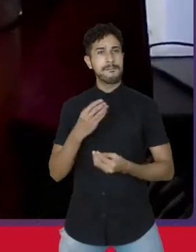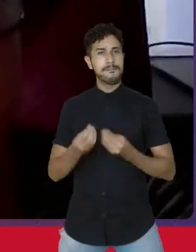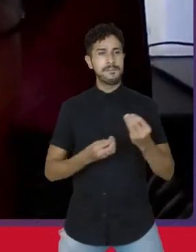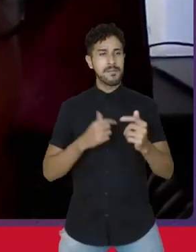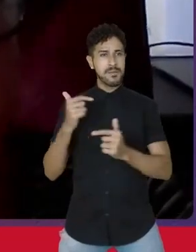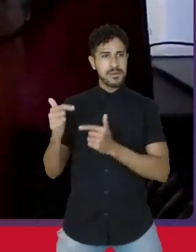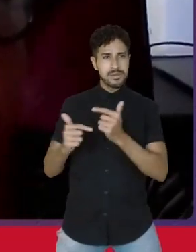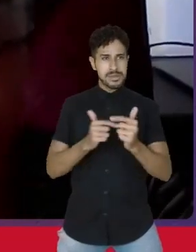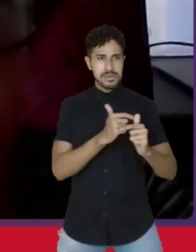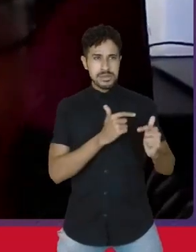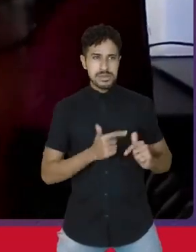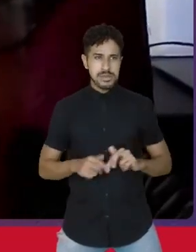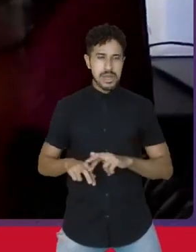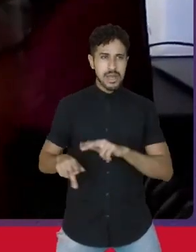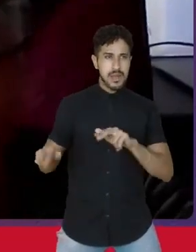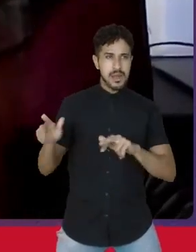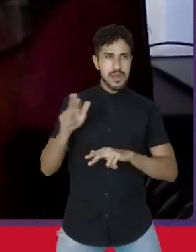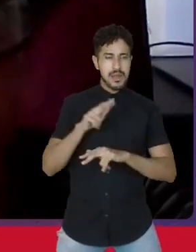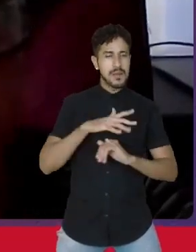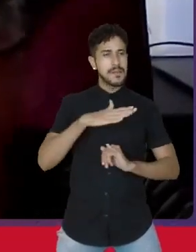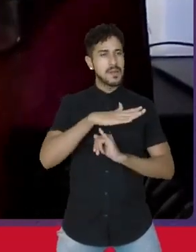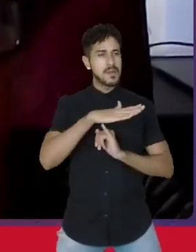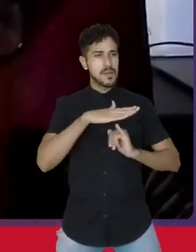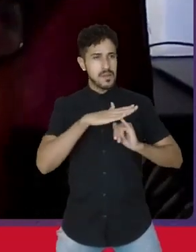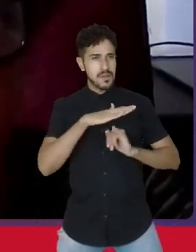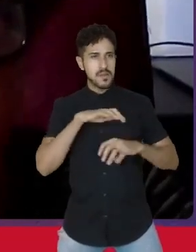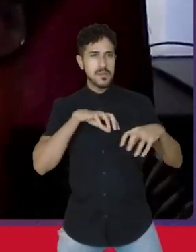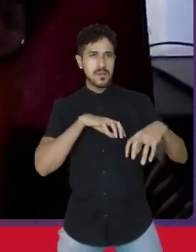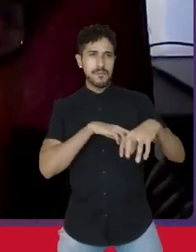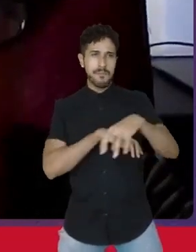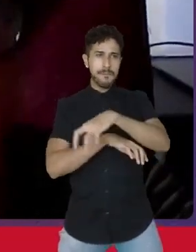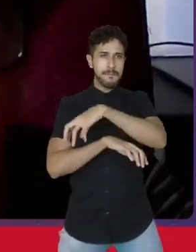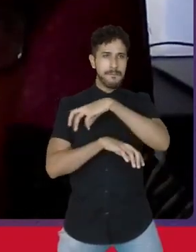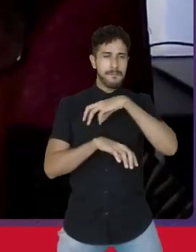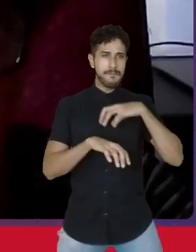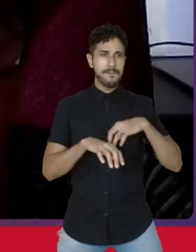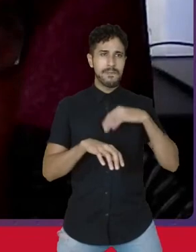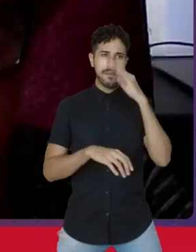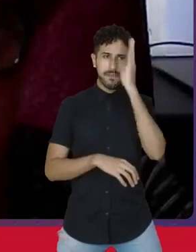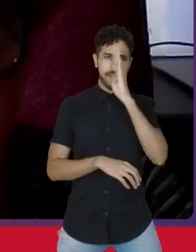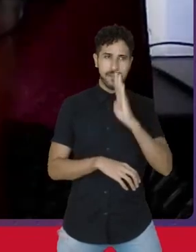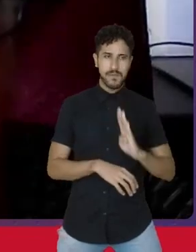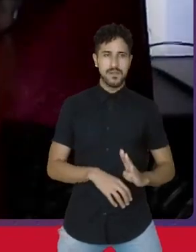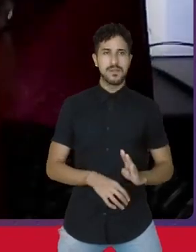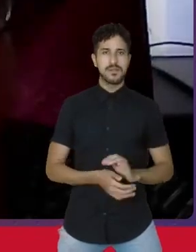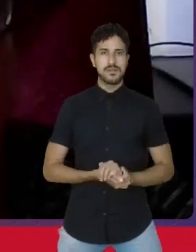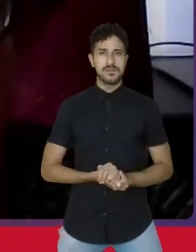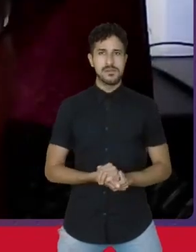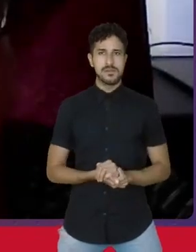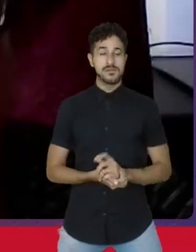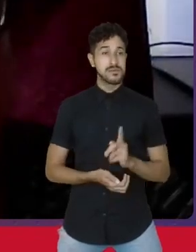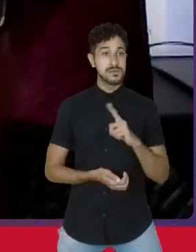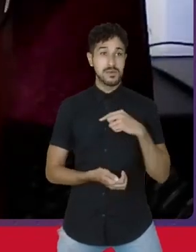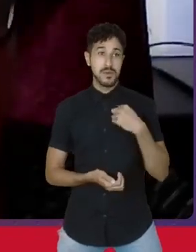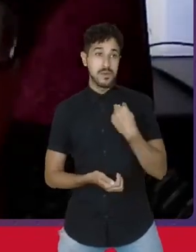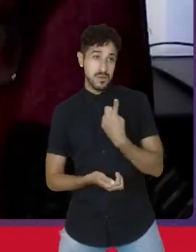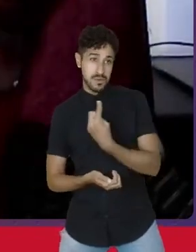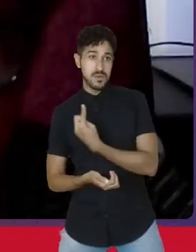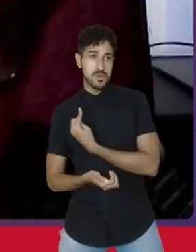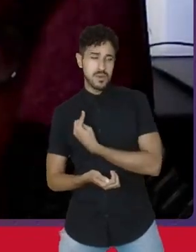ações das instituições, das entidades pelo Brasil afora. Nós